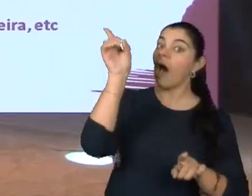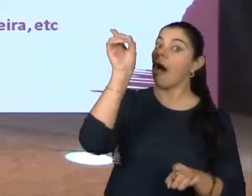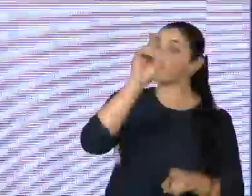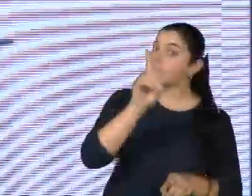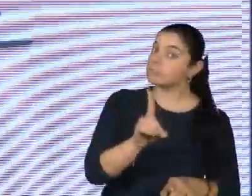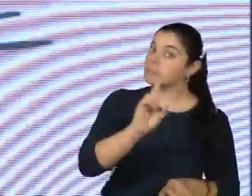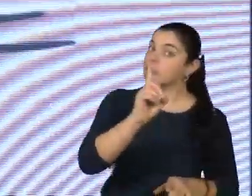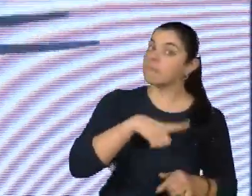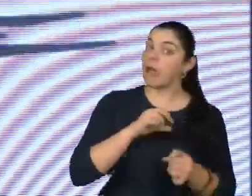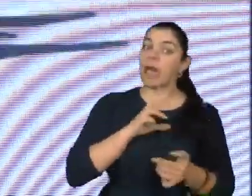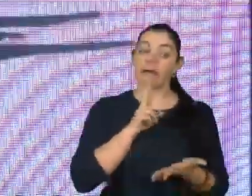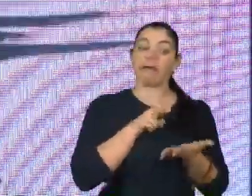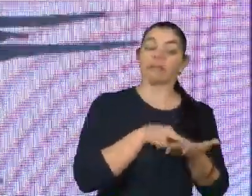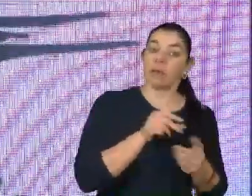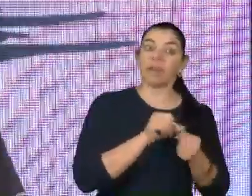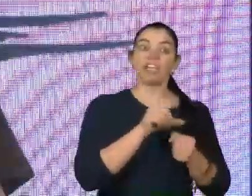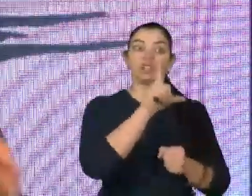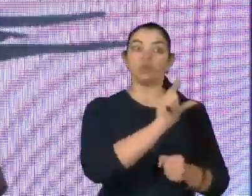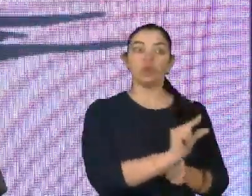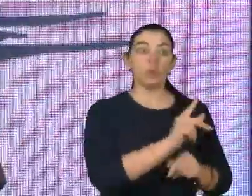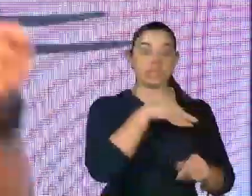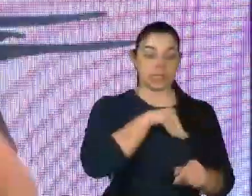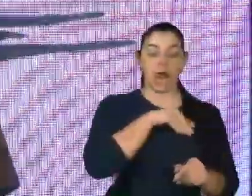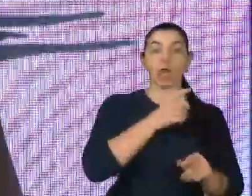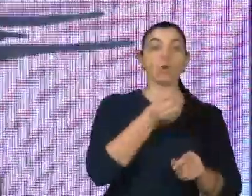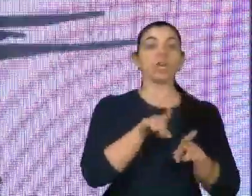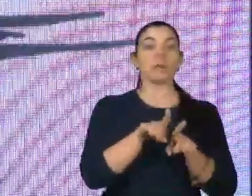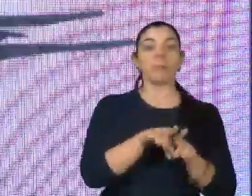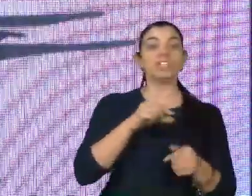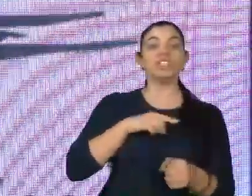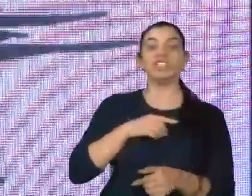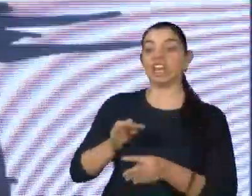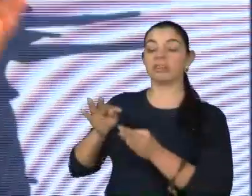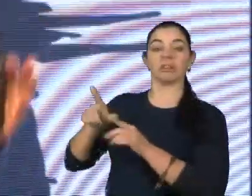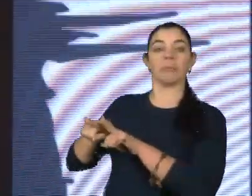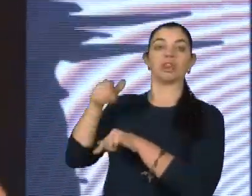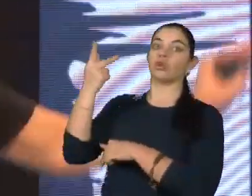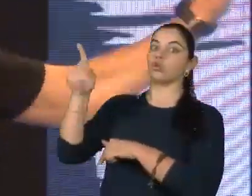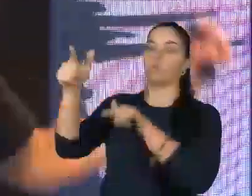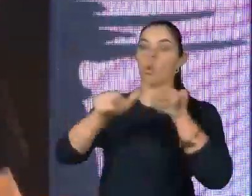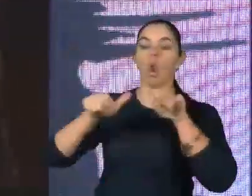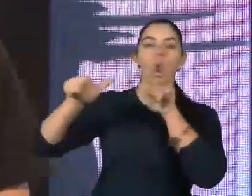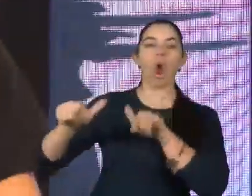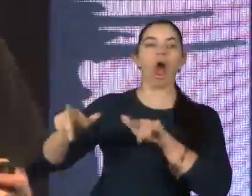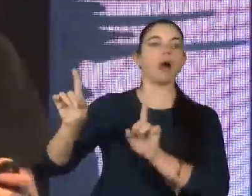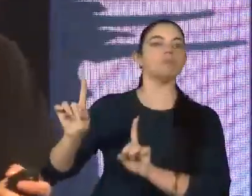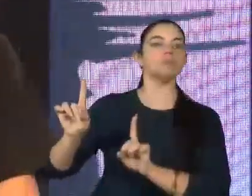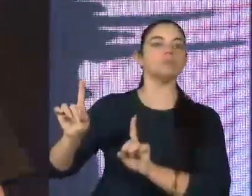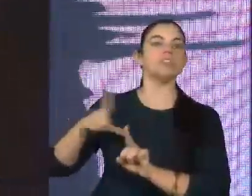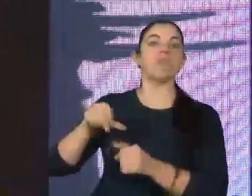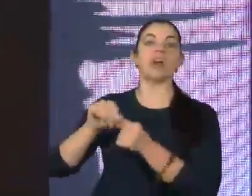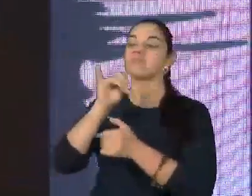razão para aumento e nem diminuição de salário e nem de tratamento em nenhum ambiente, muito menos no